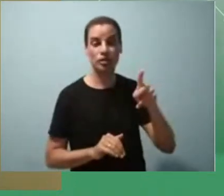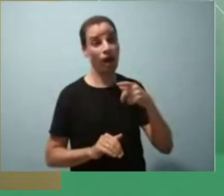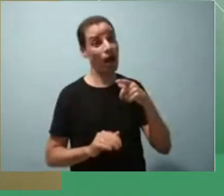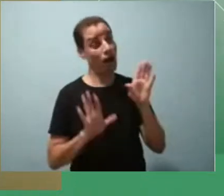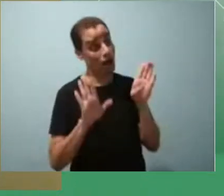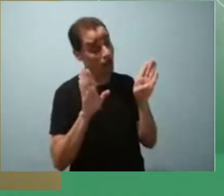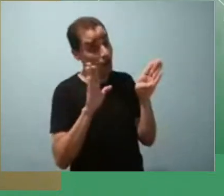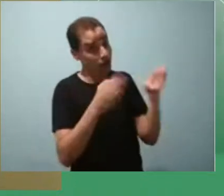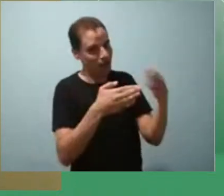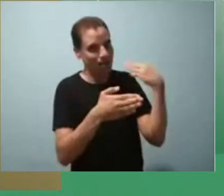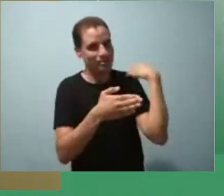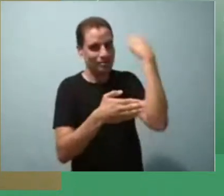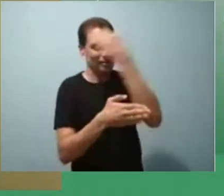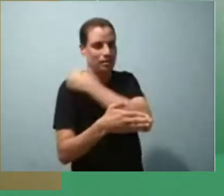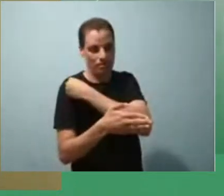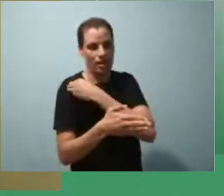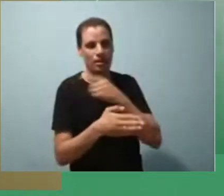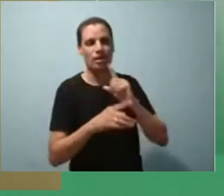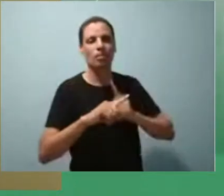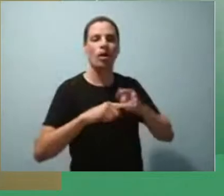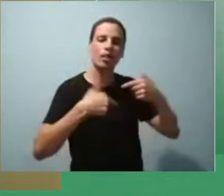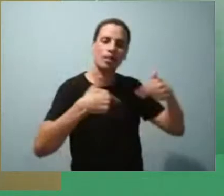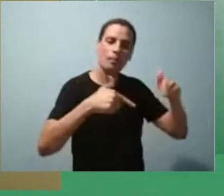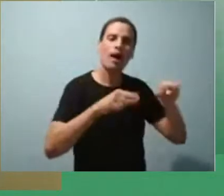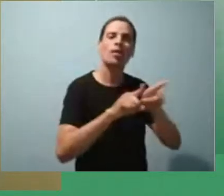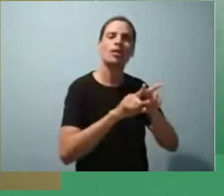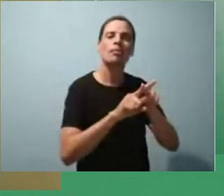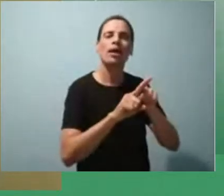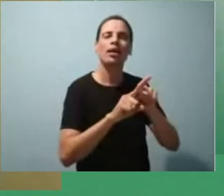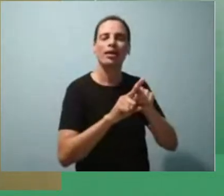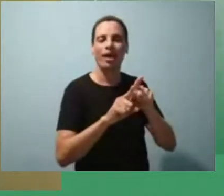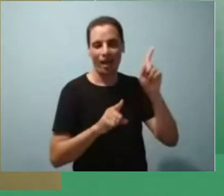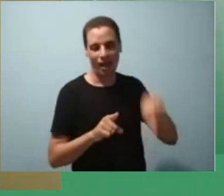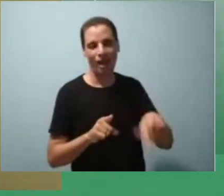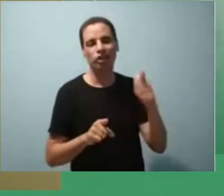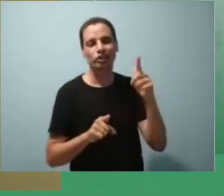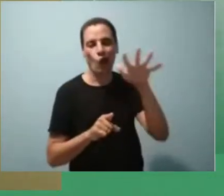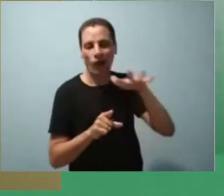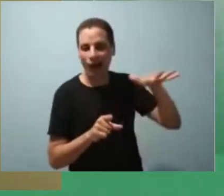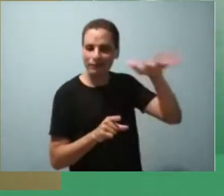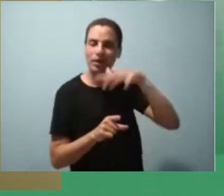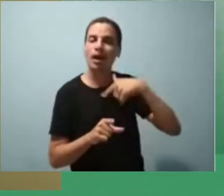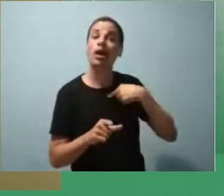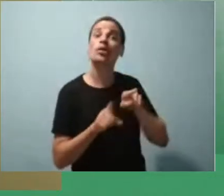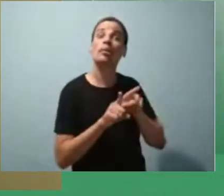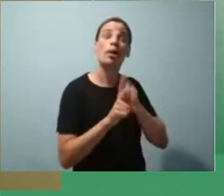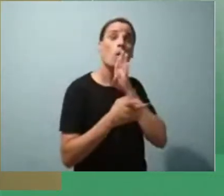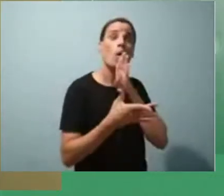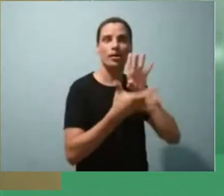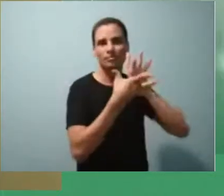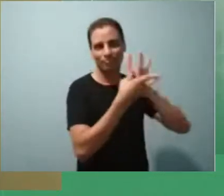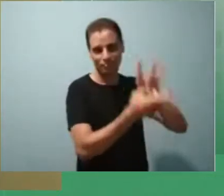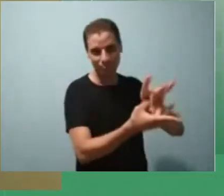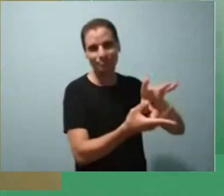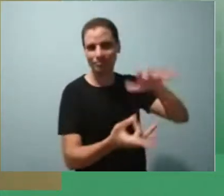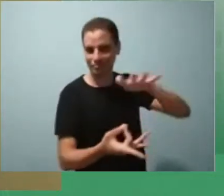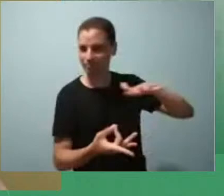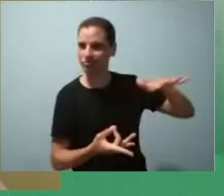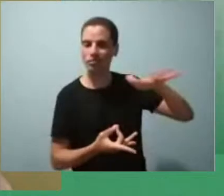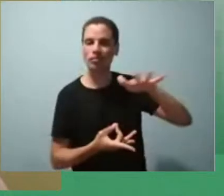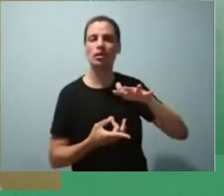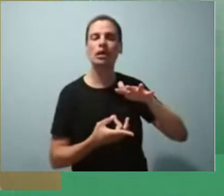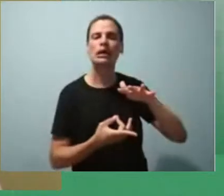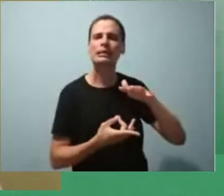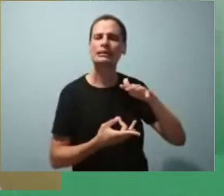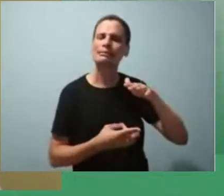uma questão geográfica também, e uma questão de contexto, que é onde eu conheço. Não tem como, assim, seria mais complicado